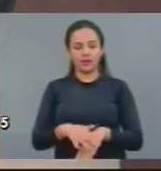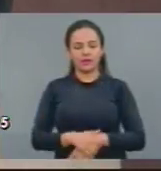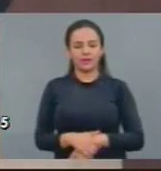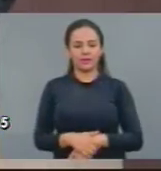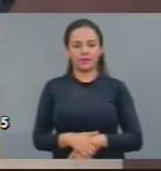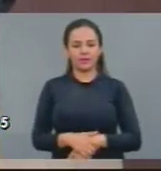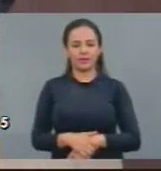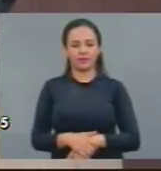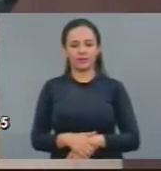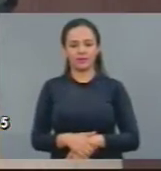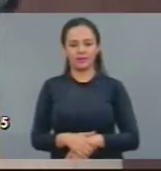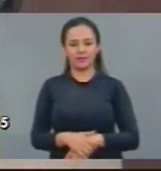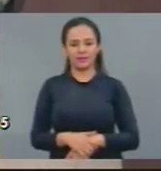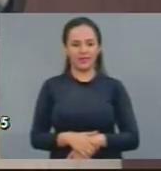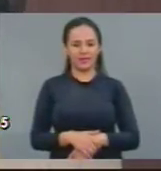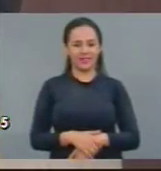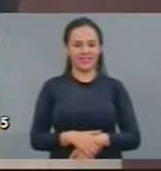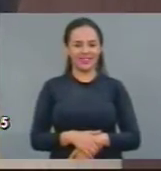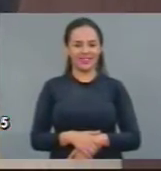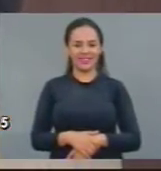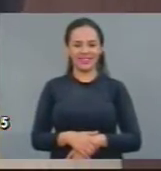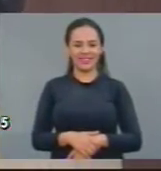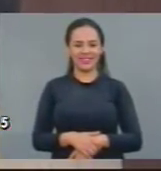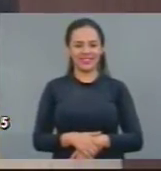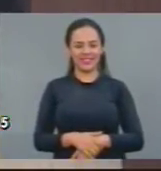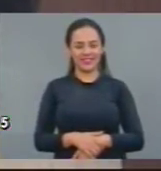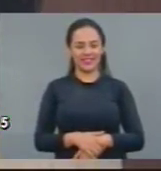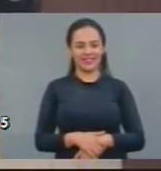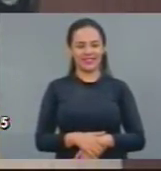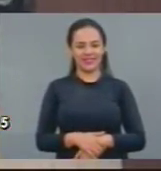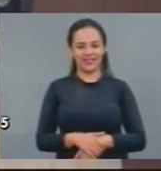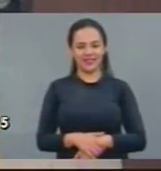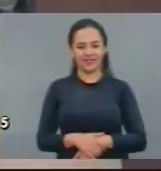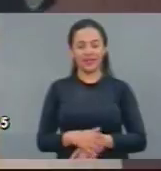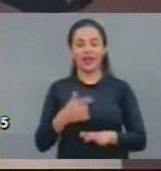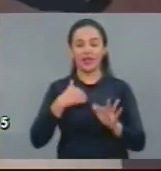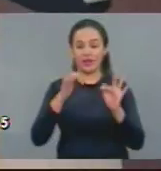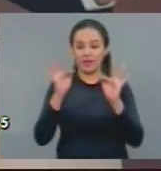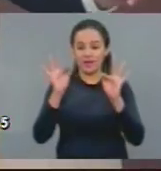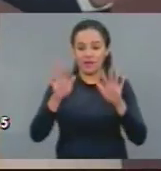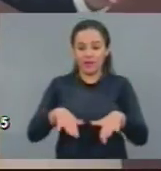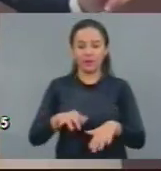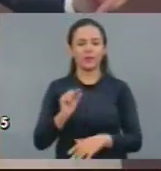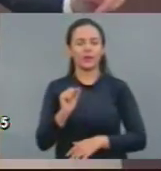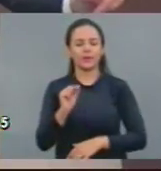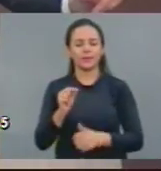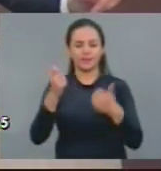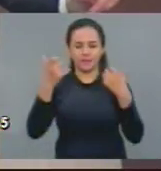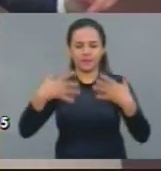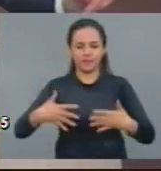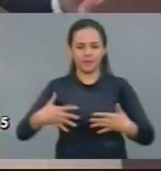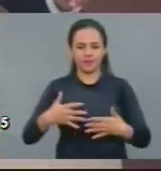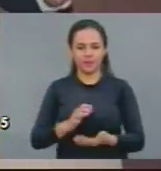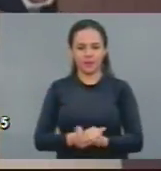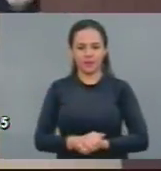deputado Ferreira Aragão logo depois, mas eu queria finalizar, nesses últimos segundos, dizer o seguinte, deputado Evandro.